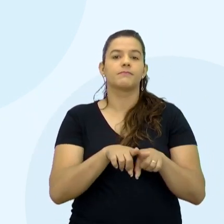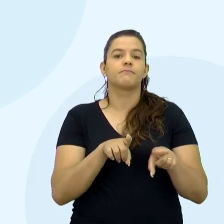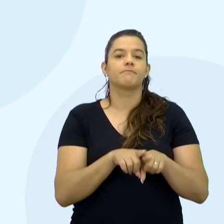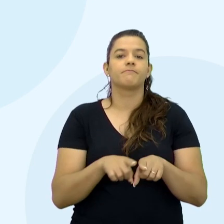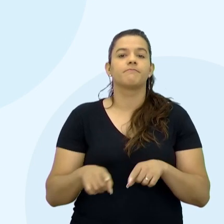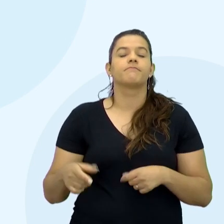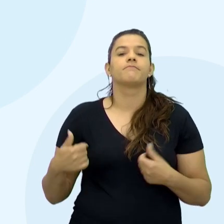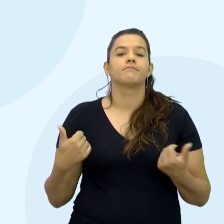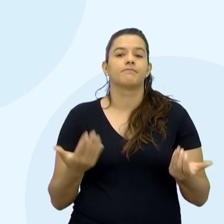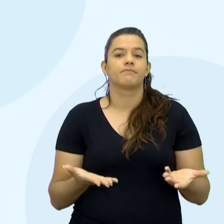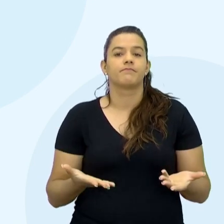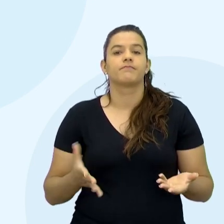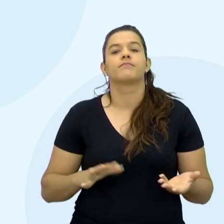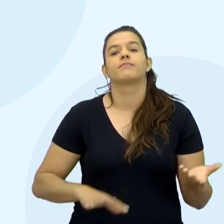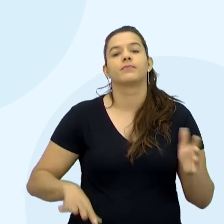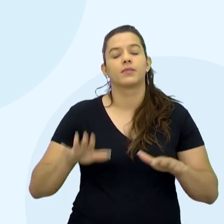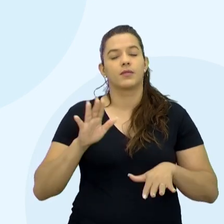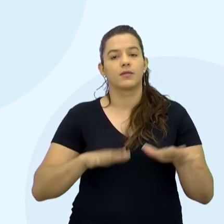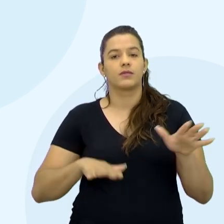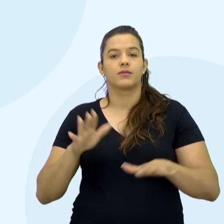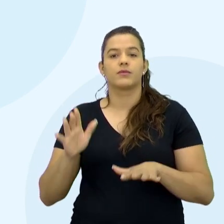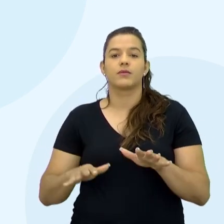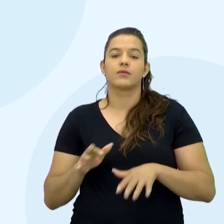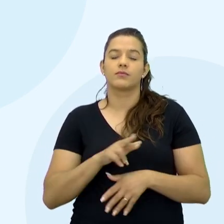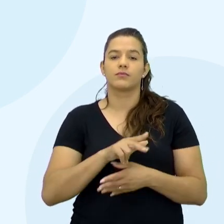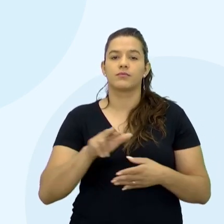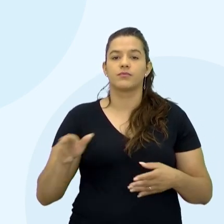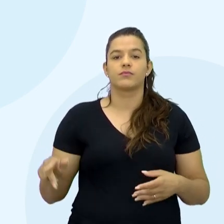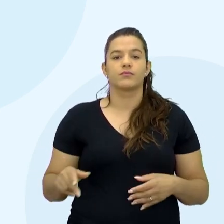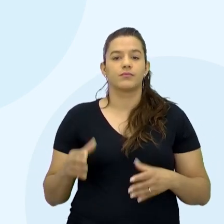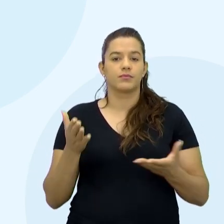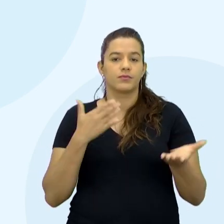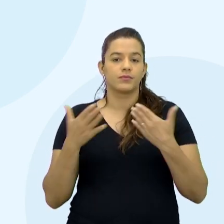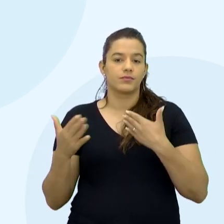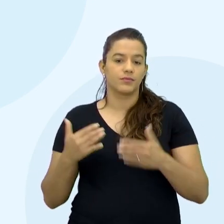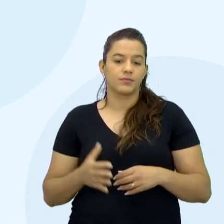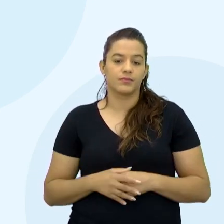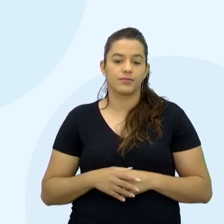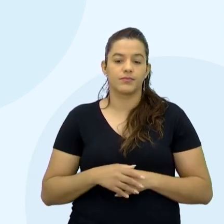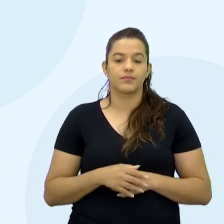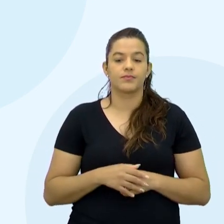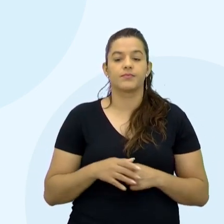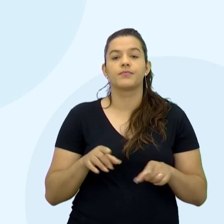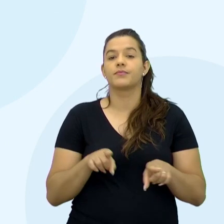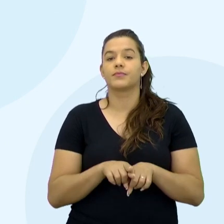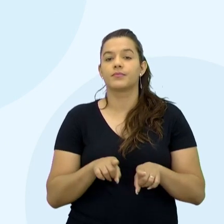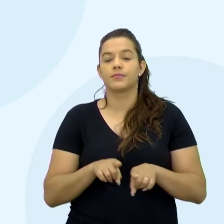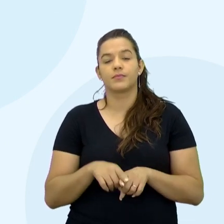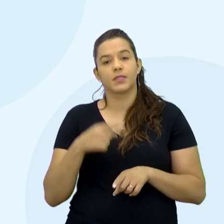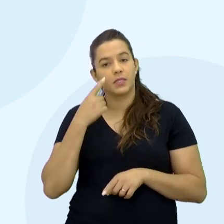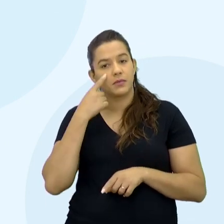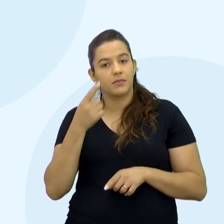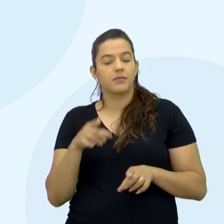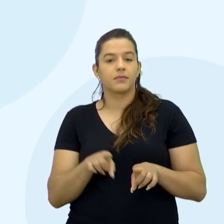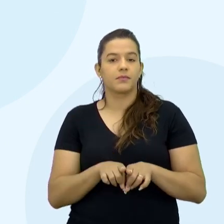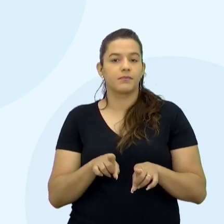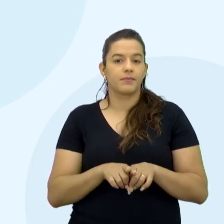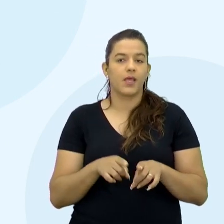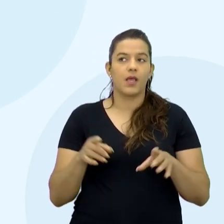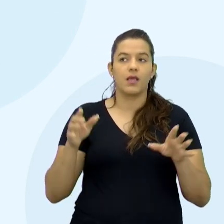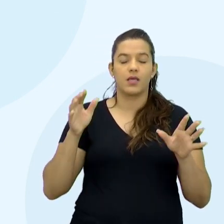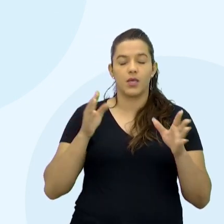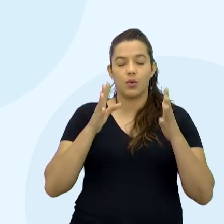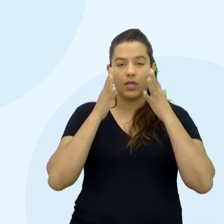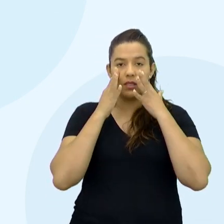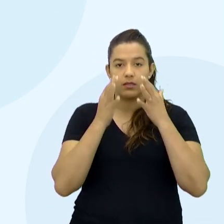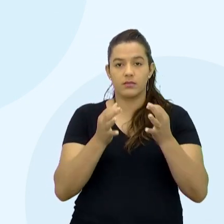questão ela tem várias Você pode levar pra vários lugares né Você se vê também fazendo A concentração que você tem ali